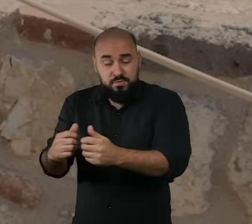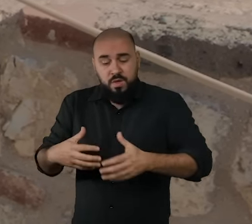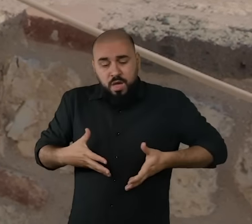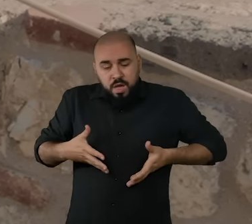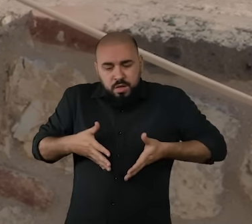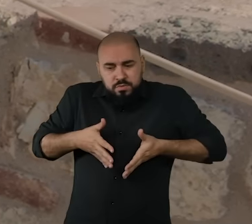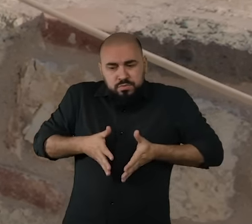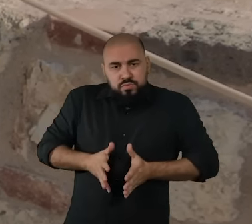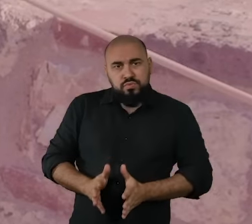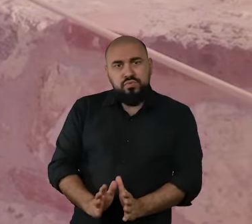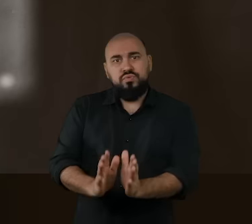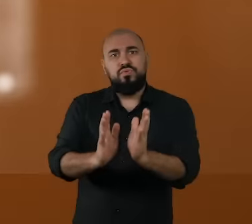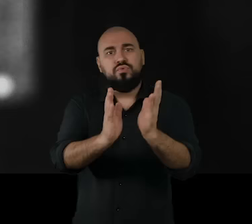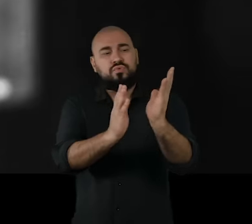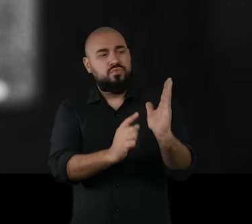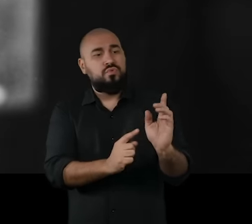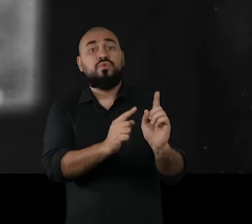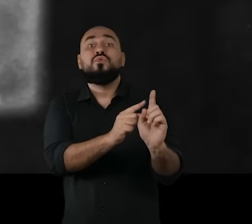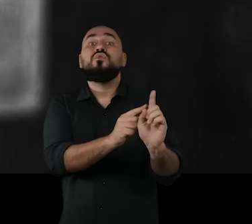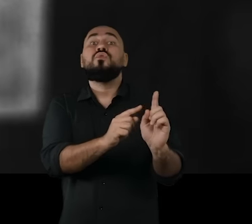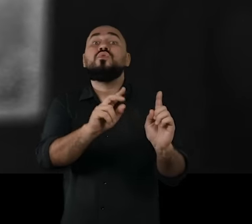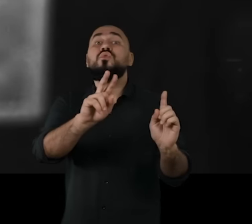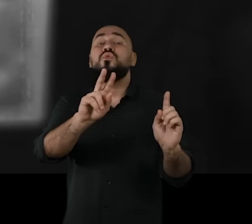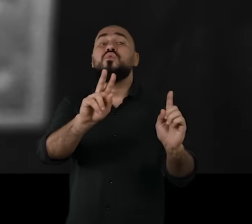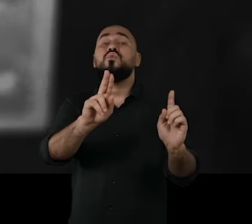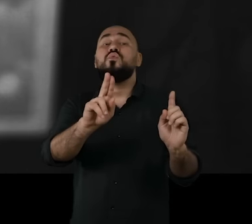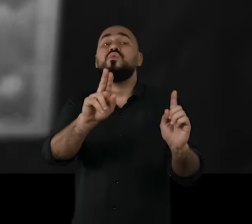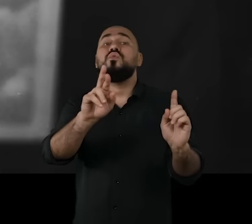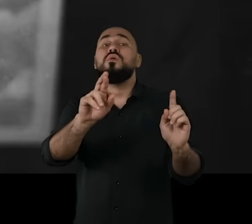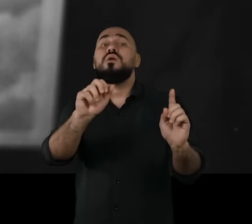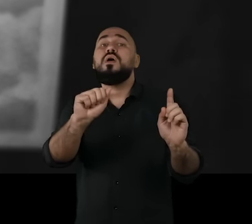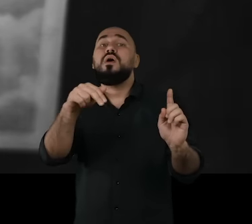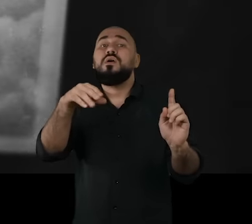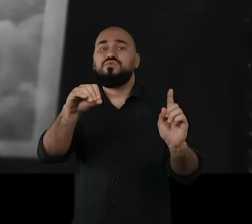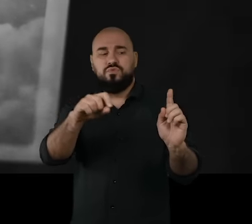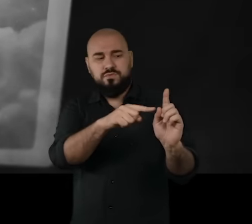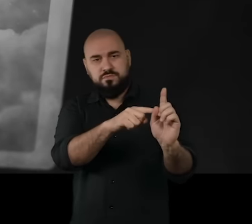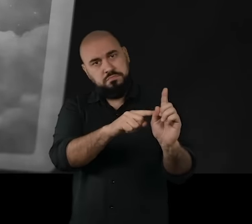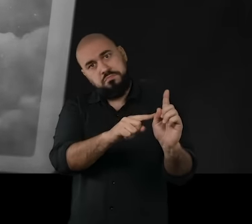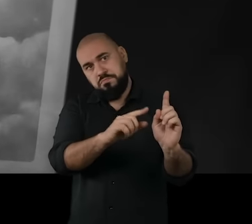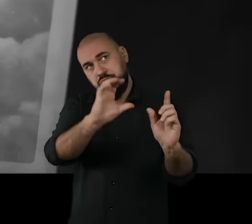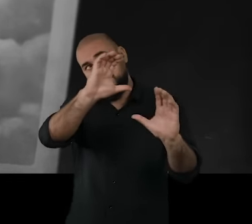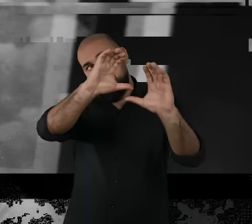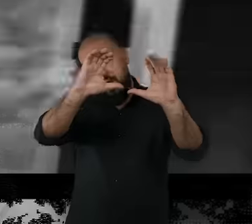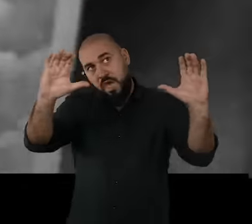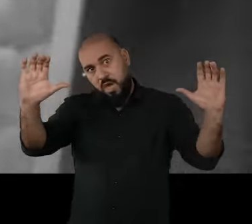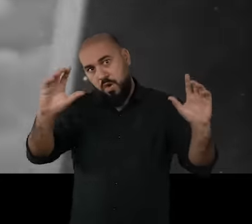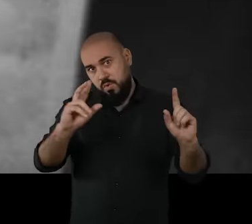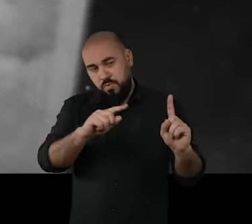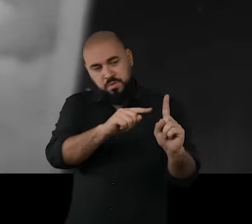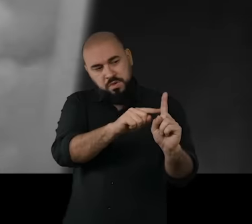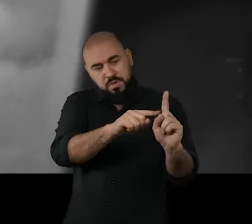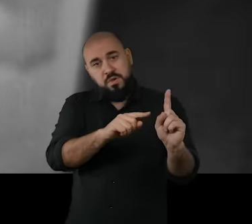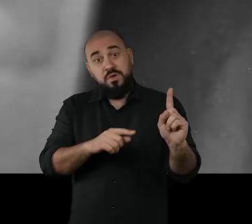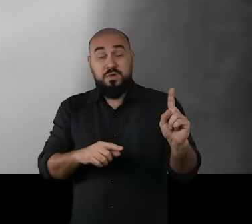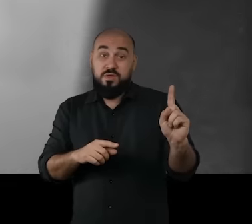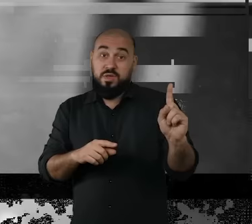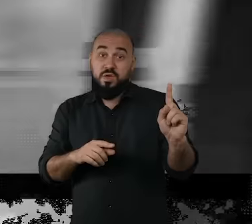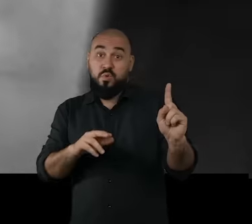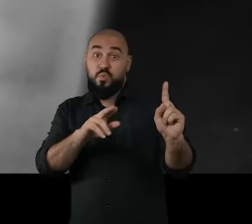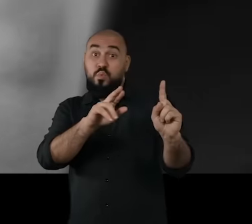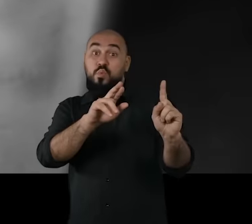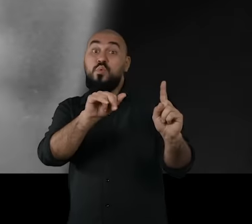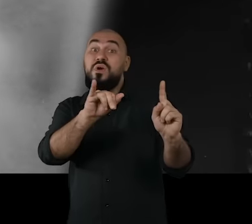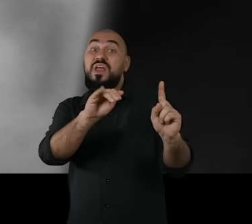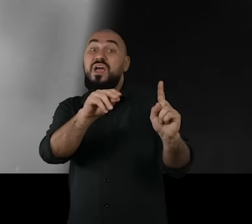deu à luz ao seu filho Uranus, que seria o céu. E Uranus, então, cobriu Gaia. E a história vai se tornando cada